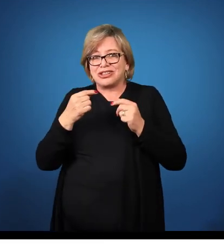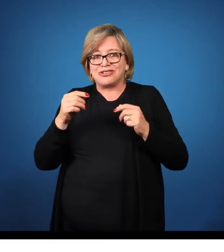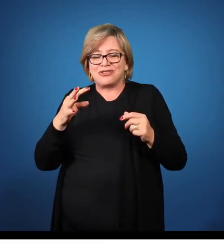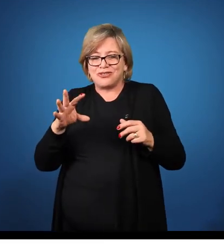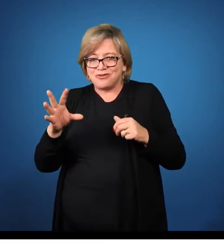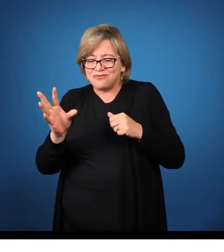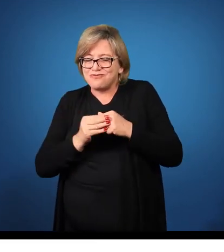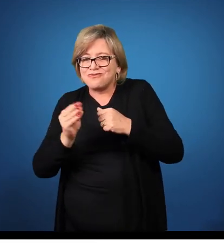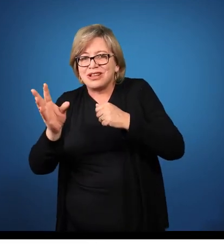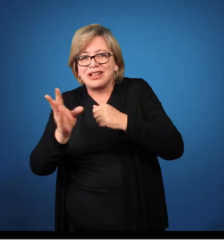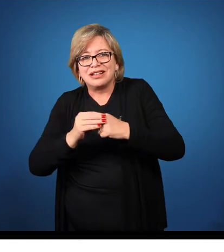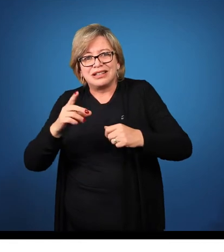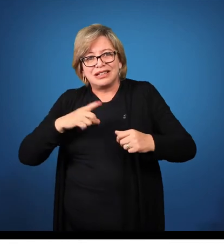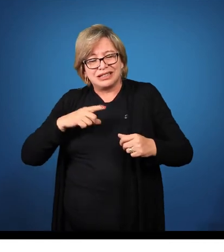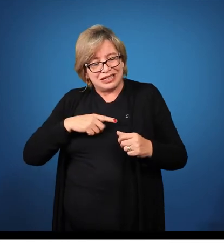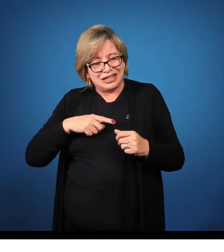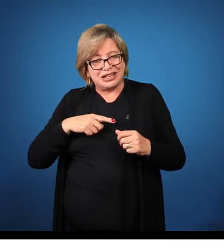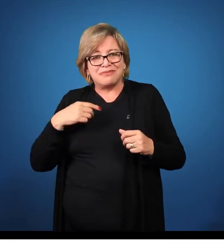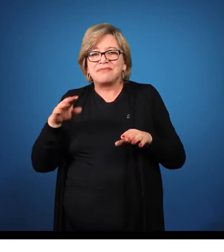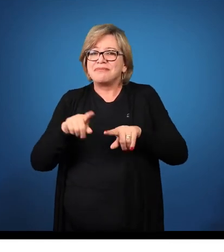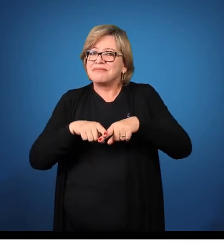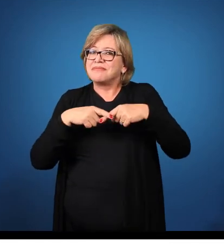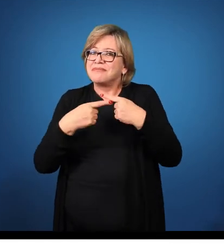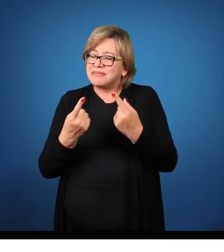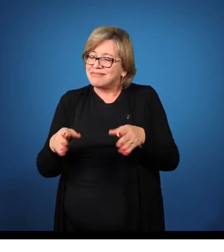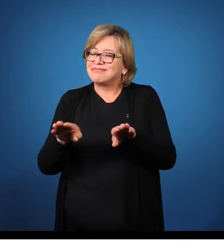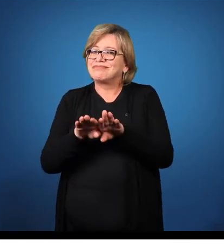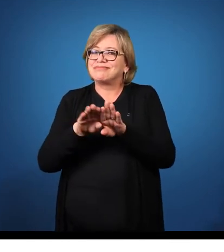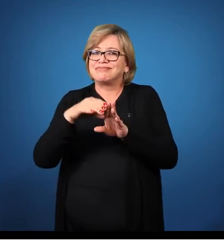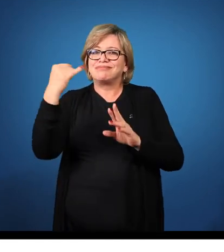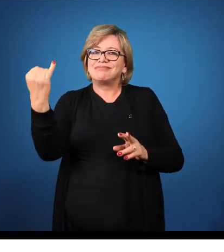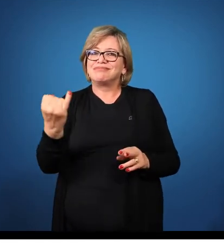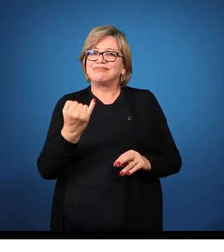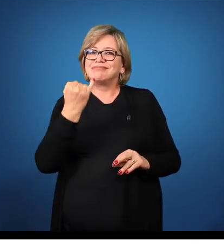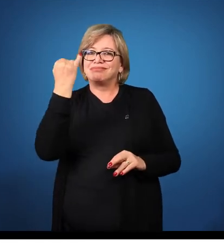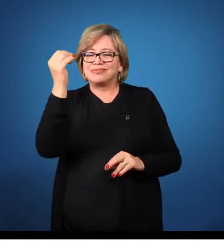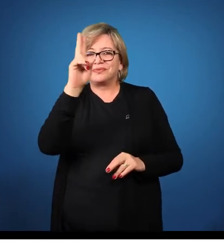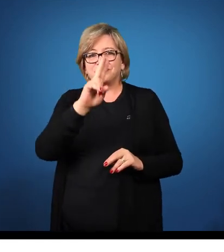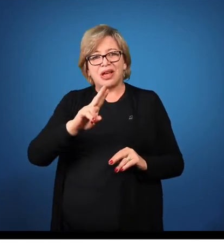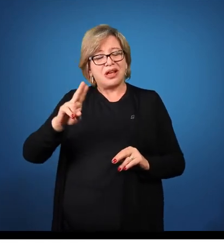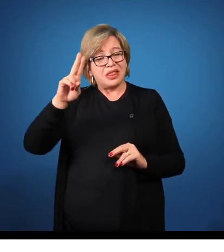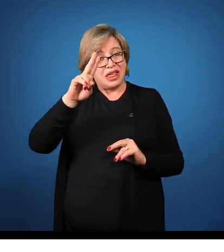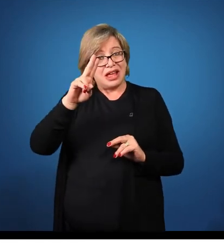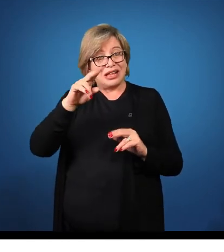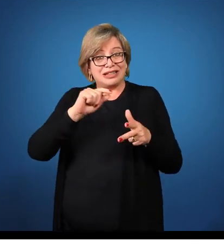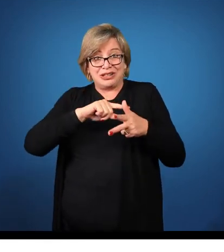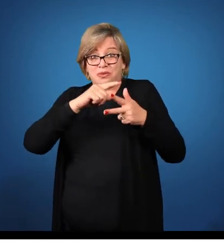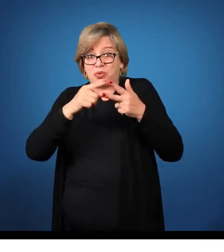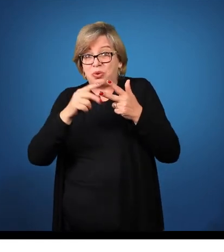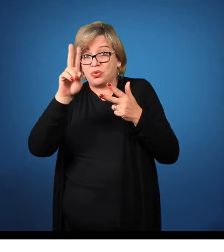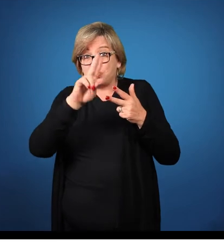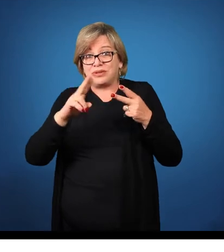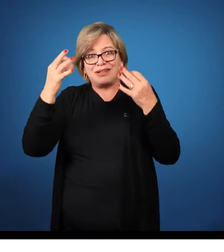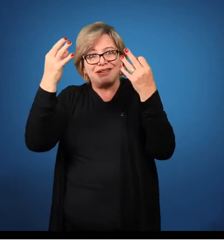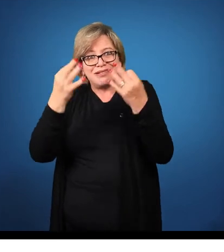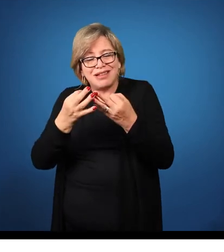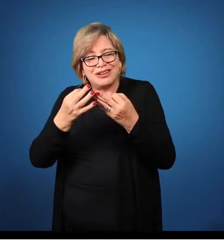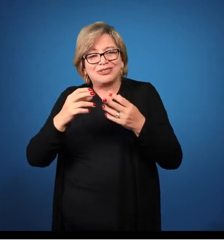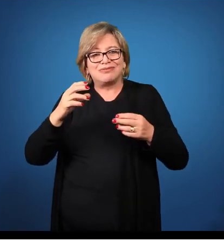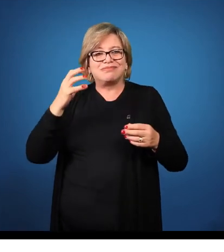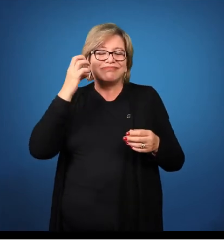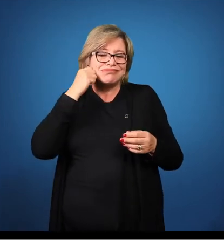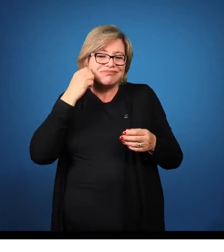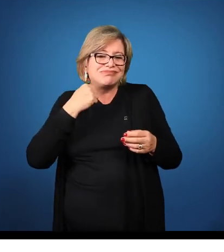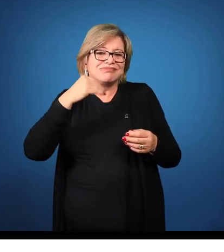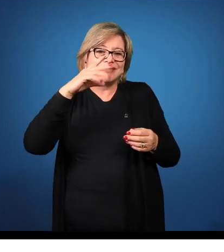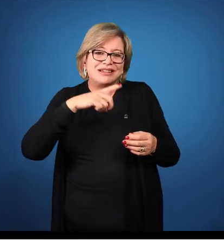próprio, vai ser a aplicação desses e, com isso, a diminuição dos prejuízos. E, lógico, melhor